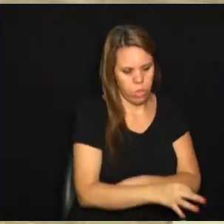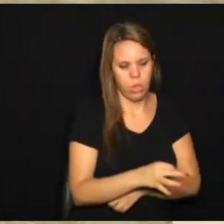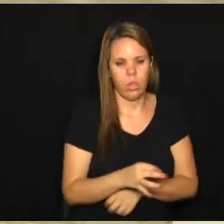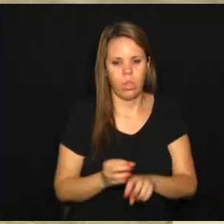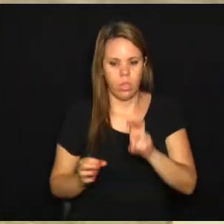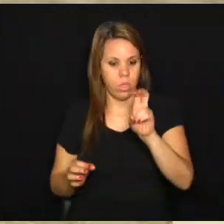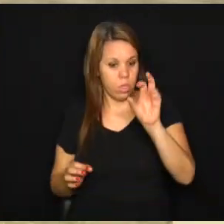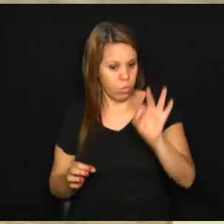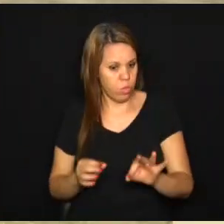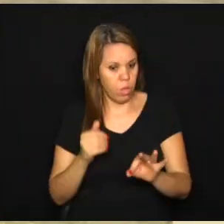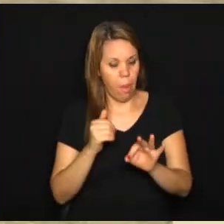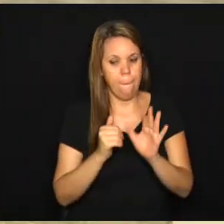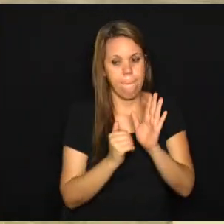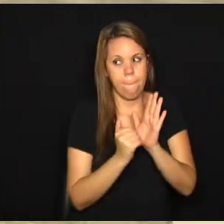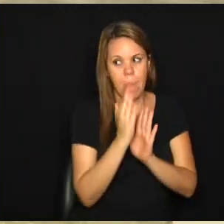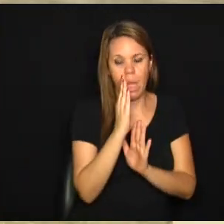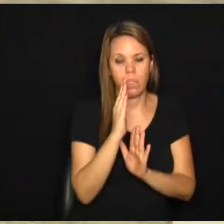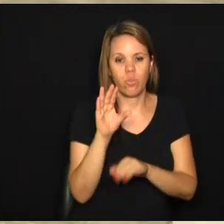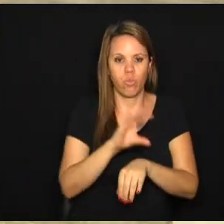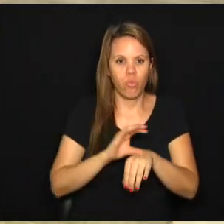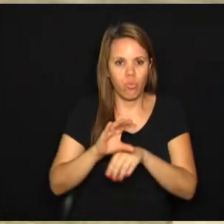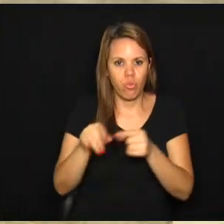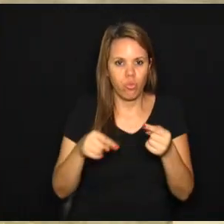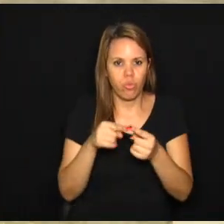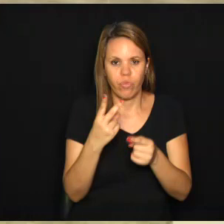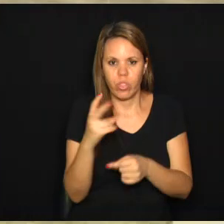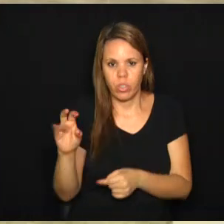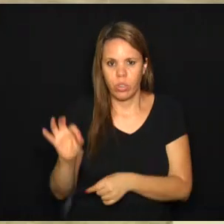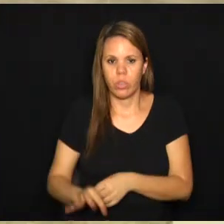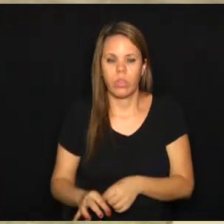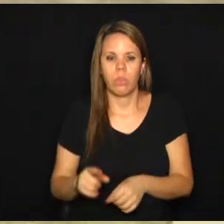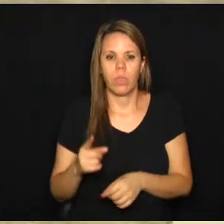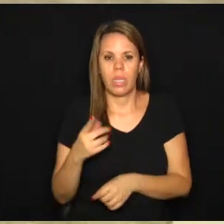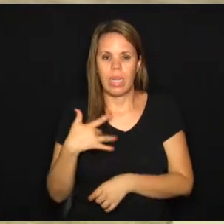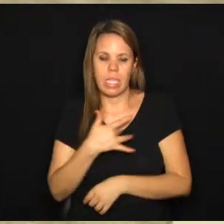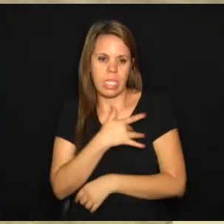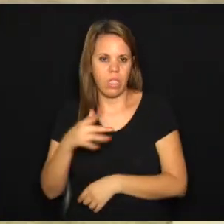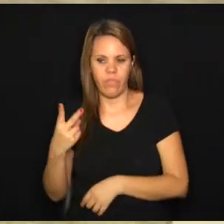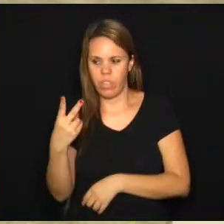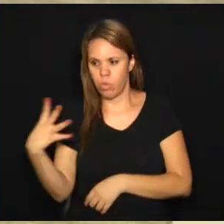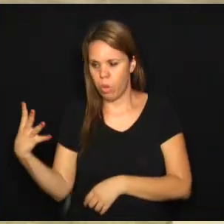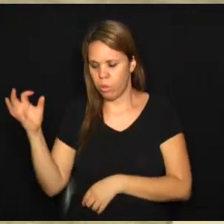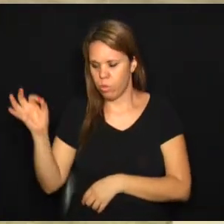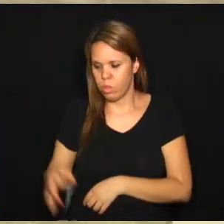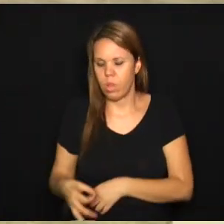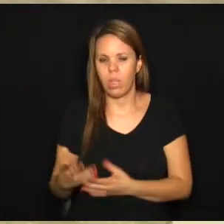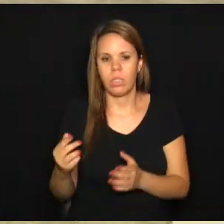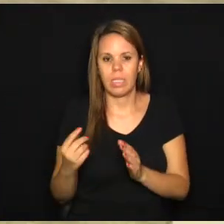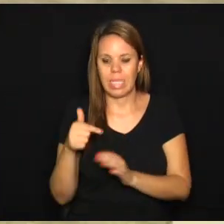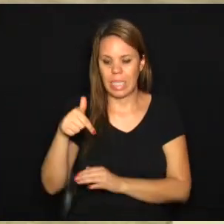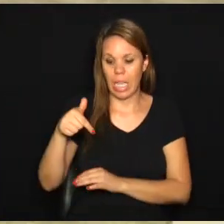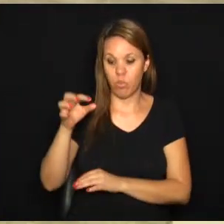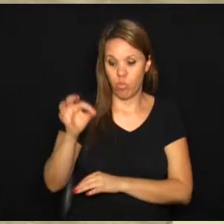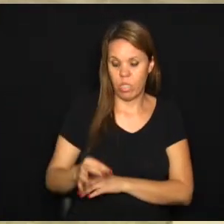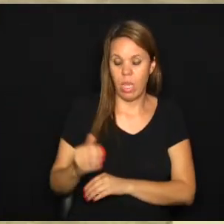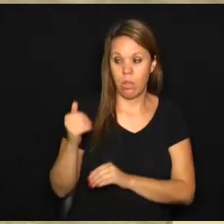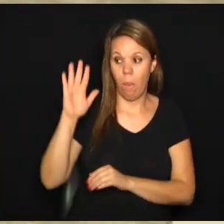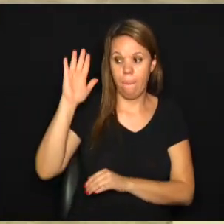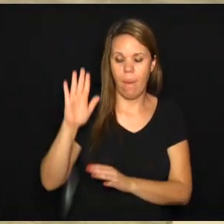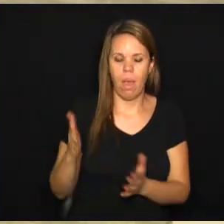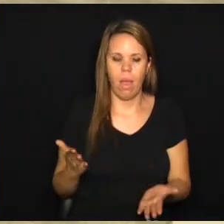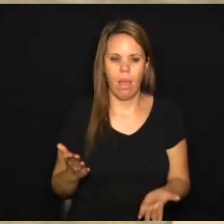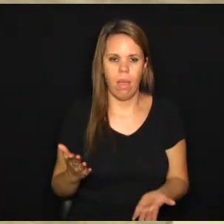5% a mais do que o mínimo constitucional de 25%. E aplicamos na saúde 24%, ou seja, 7% a mais